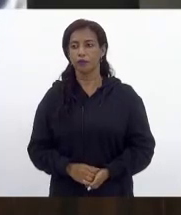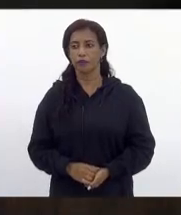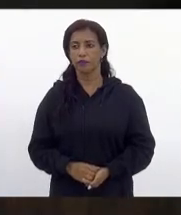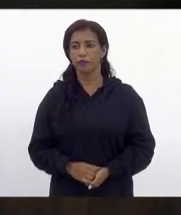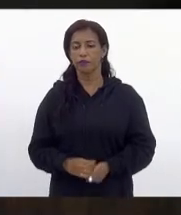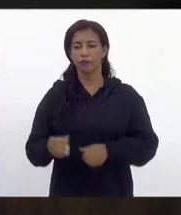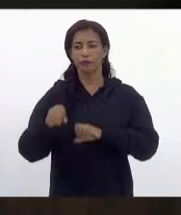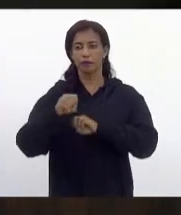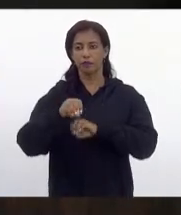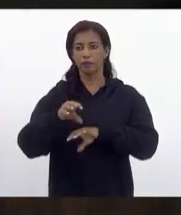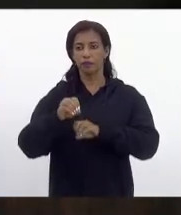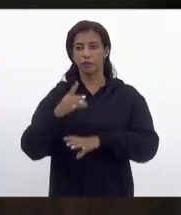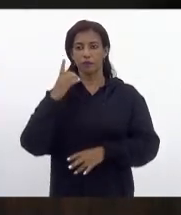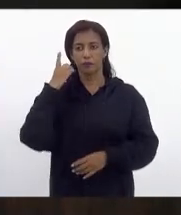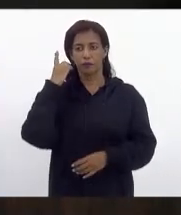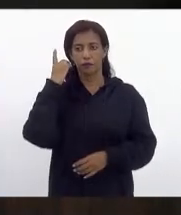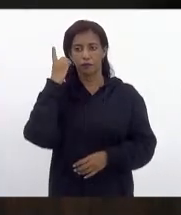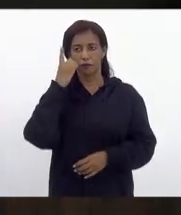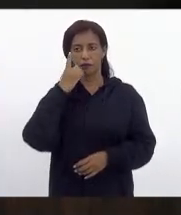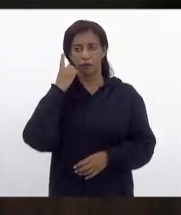Pela educação, deputado...